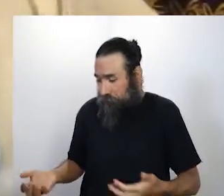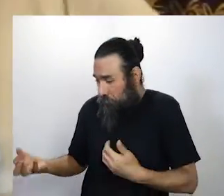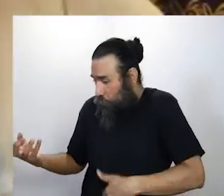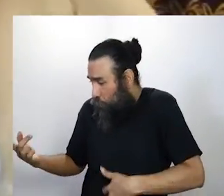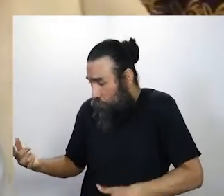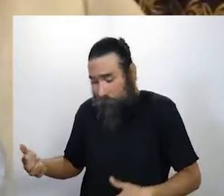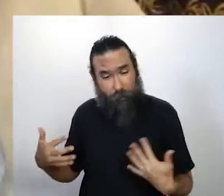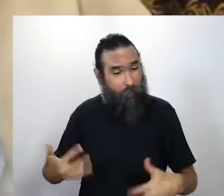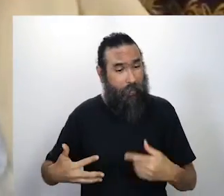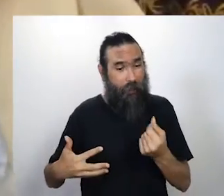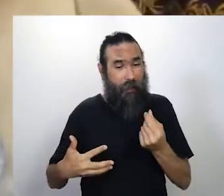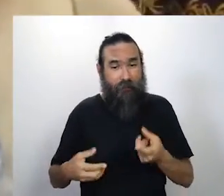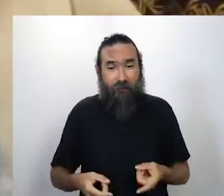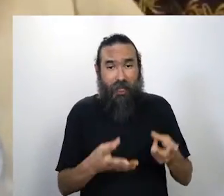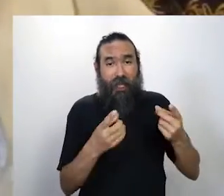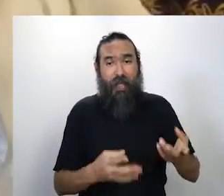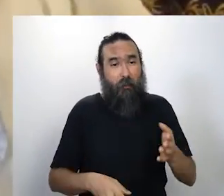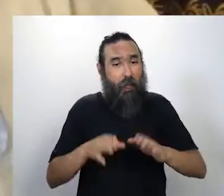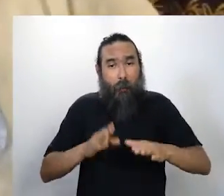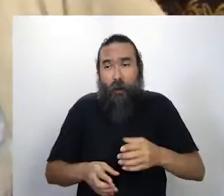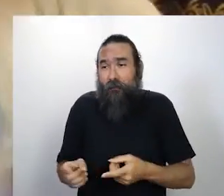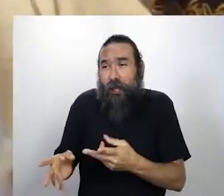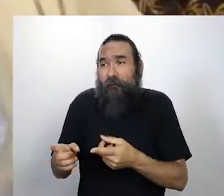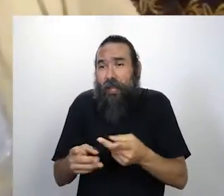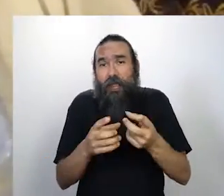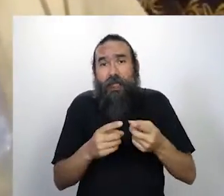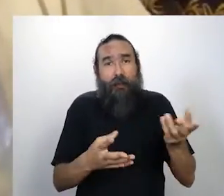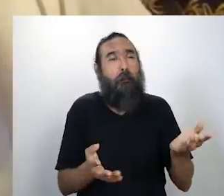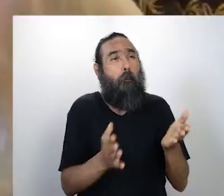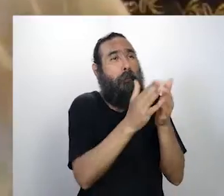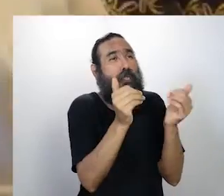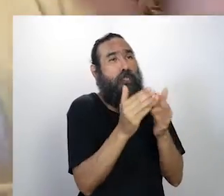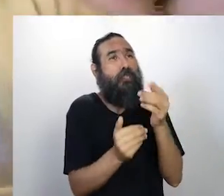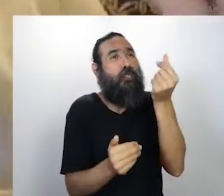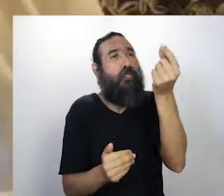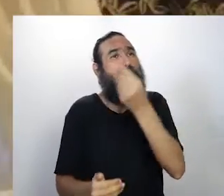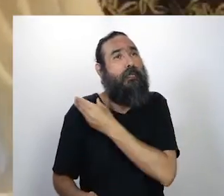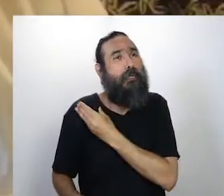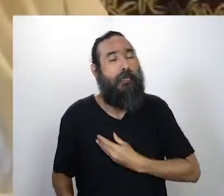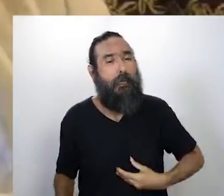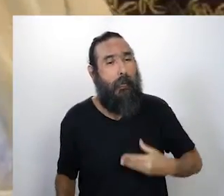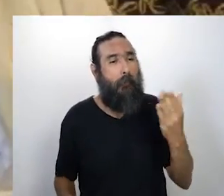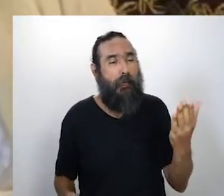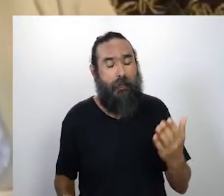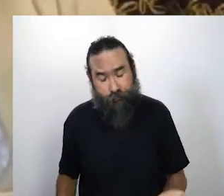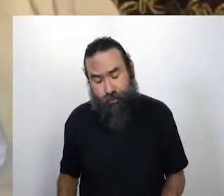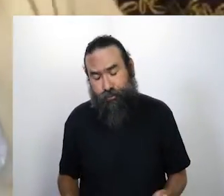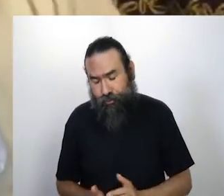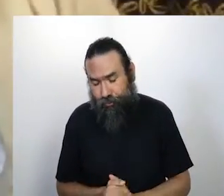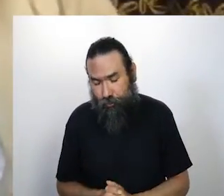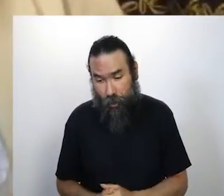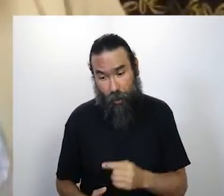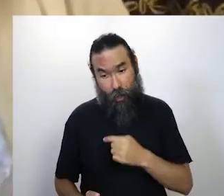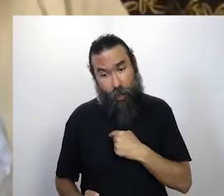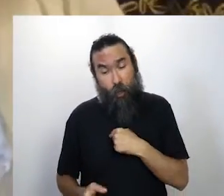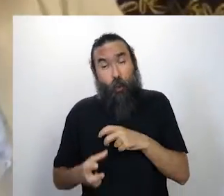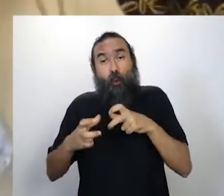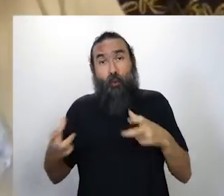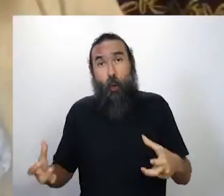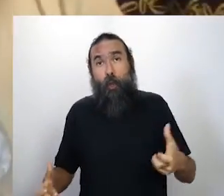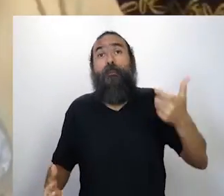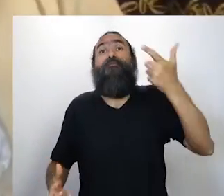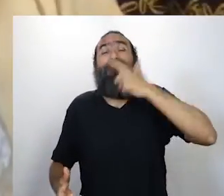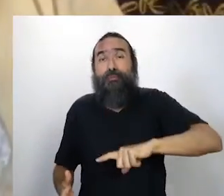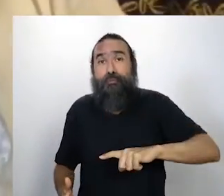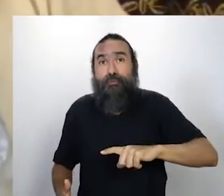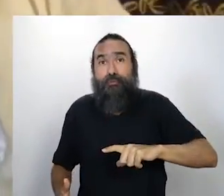pedindo dinheiro emprestado. Quer dizer, para mim, por sorte, estou tendo essa oportunidade. Agradeço a Deus por